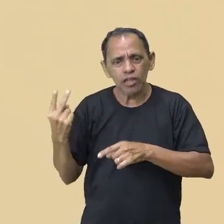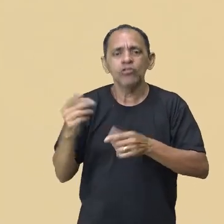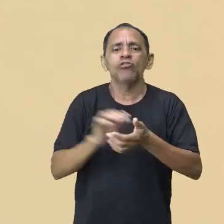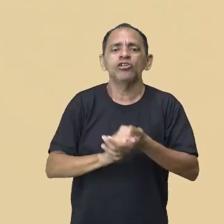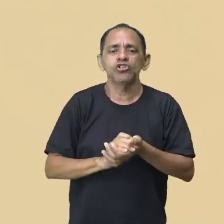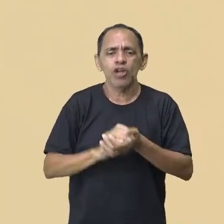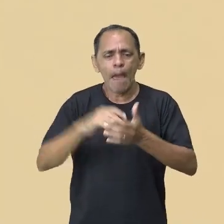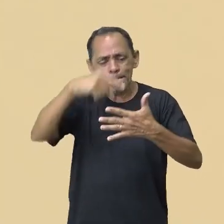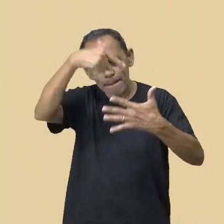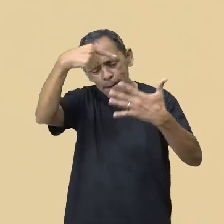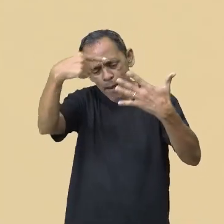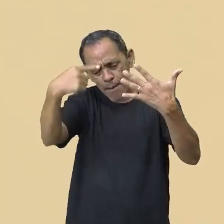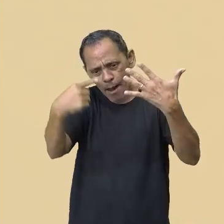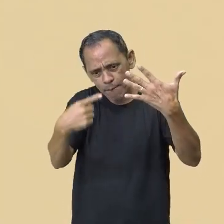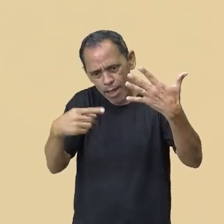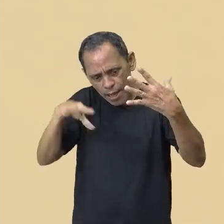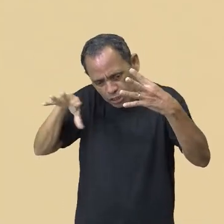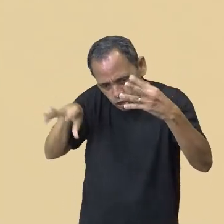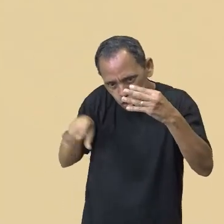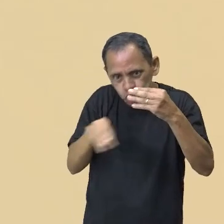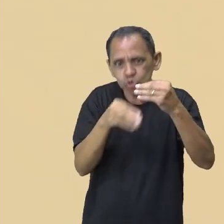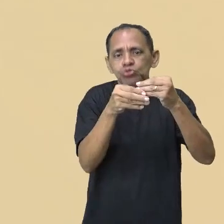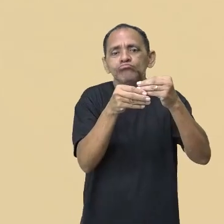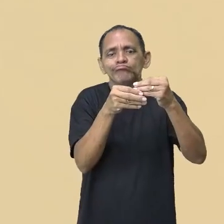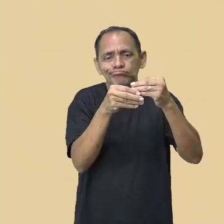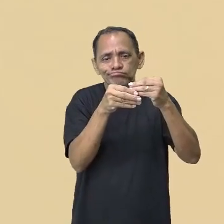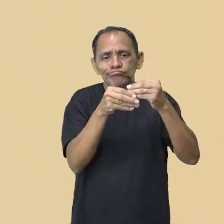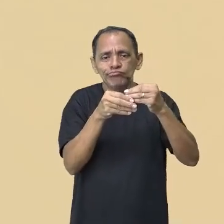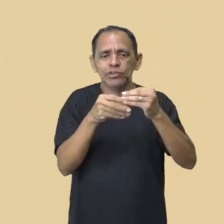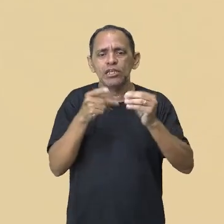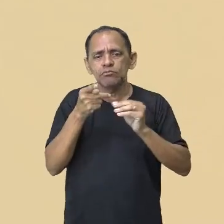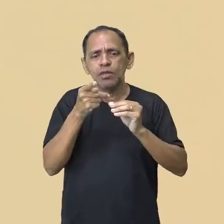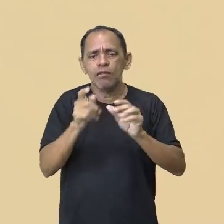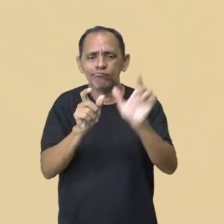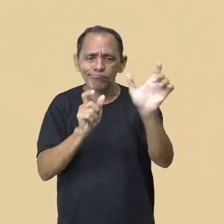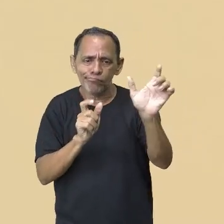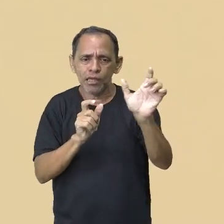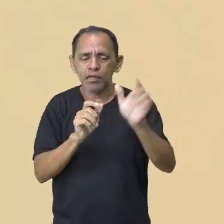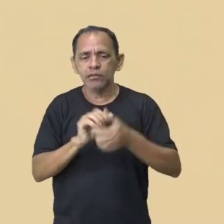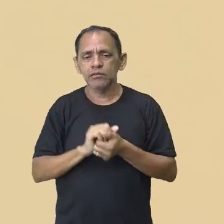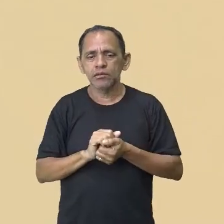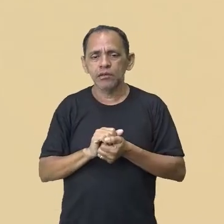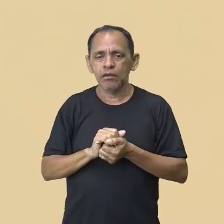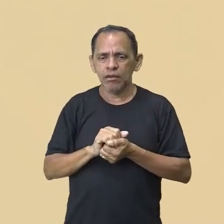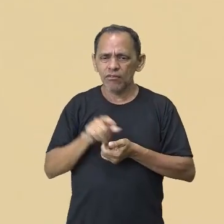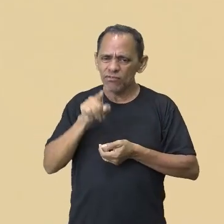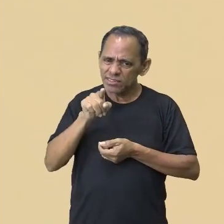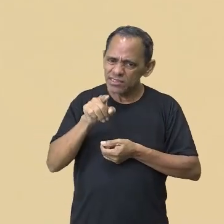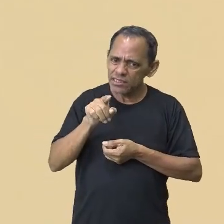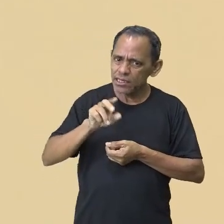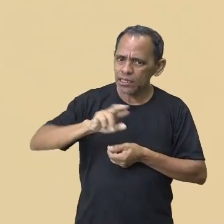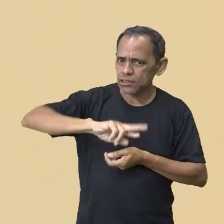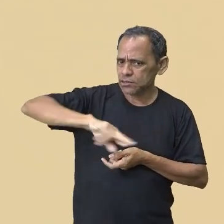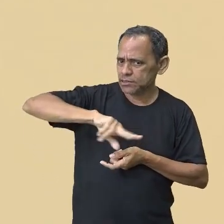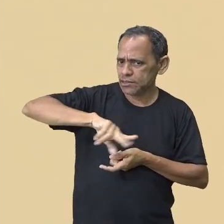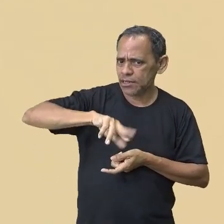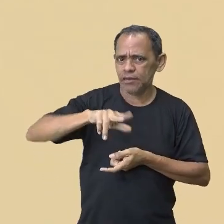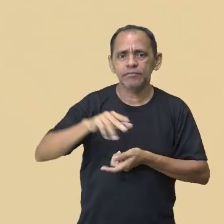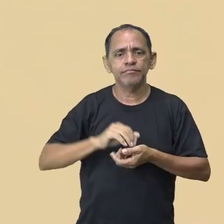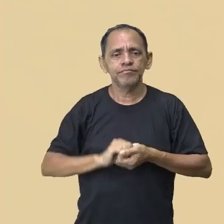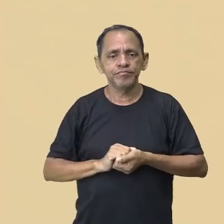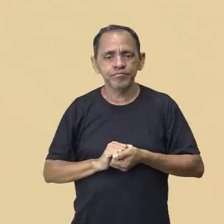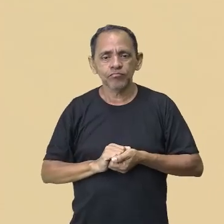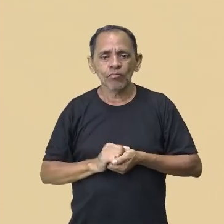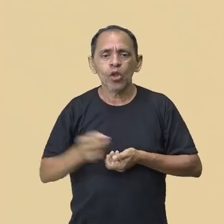elementos agregados a essa palavra. Se você, porventura, não sabe o que é cultura, a cartela traz para a gente de forma muito explícita